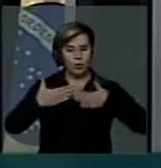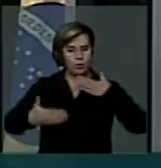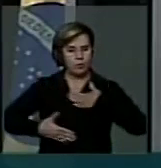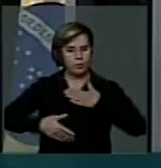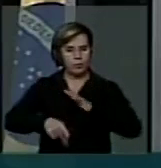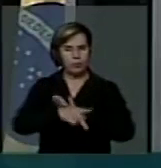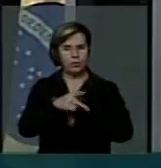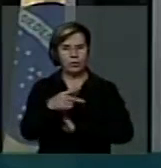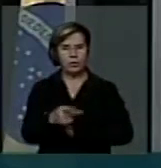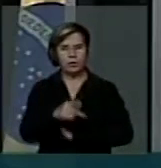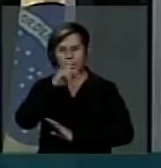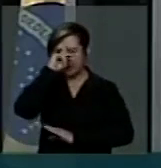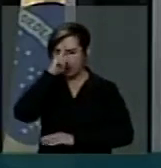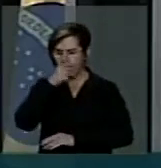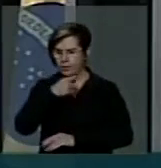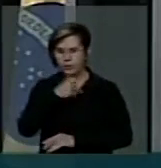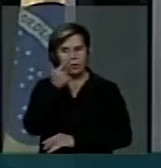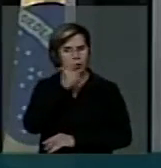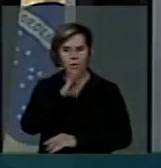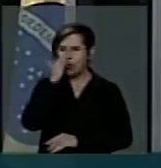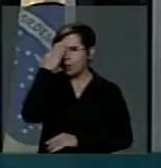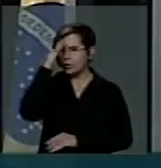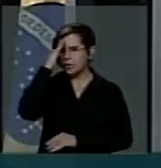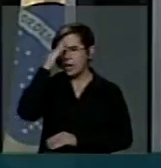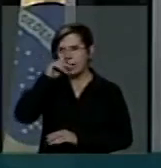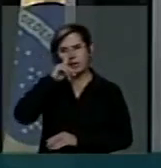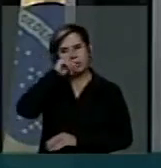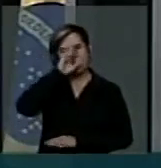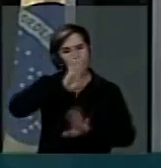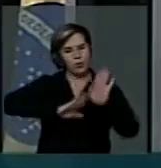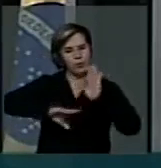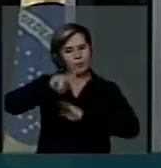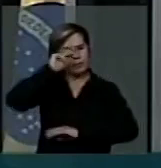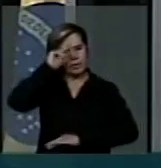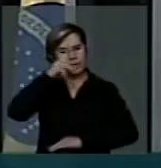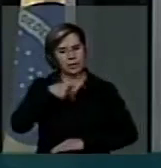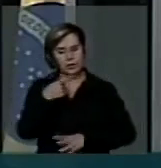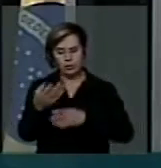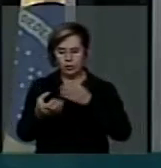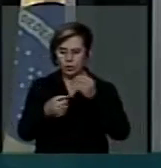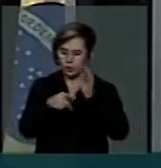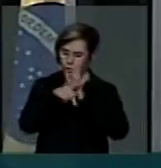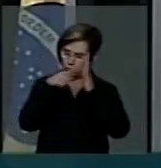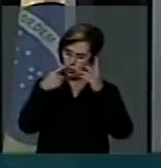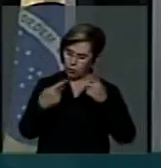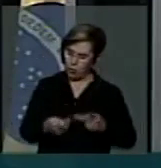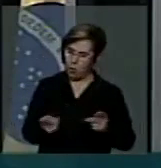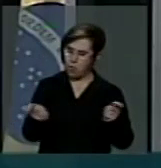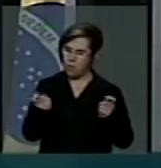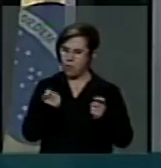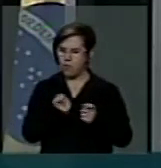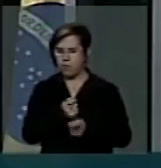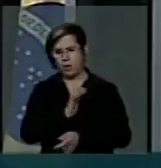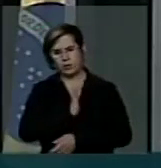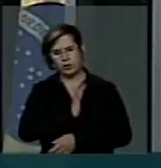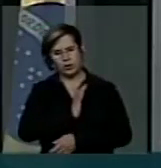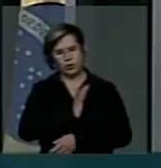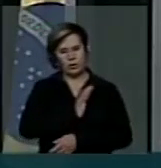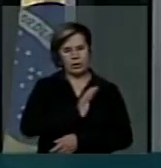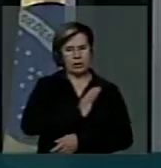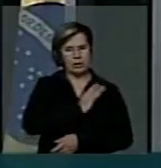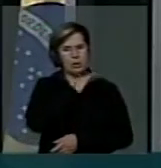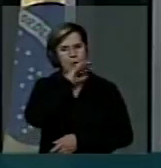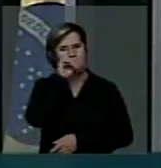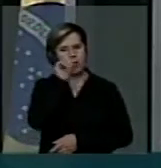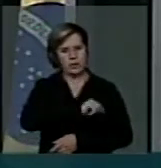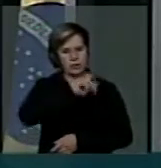permite que ele entenda a gravidade de sua situação e o quanto o seu comportamento pode ser nocivo para ele, mesmo